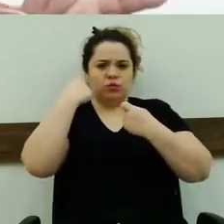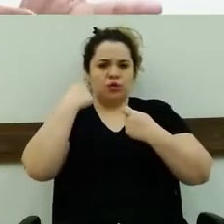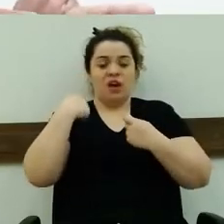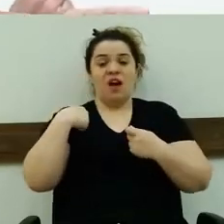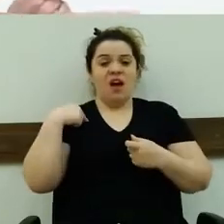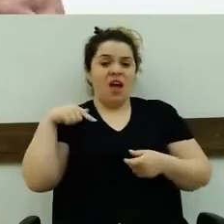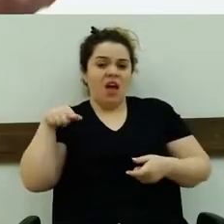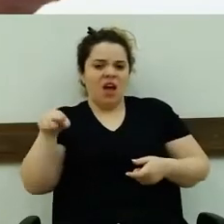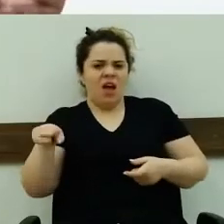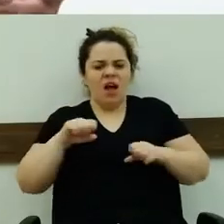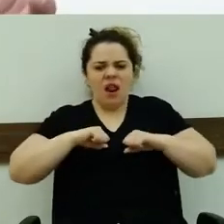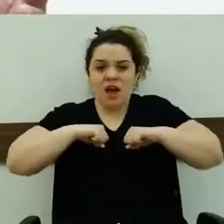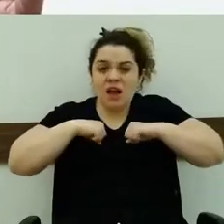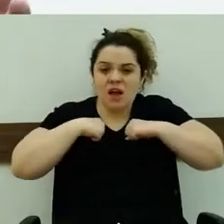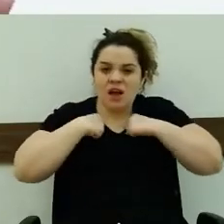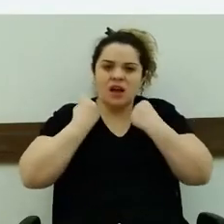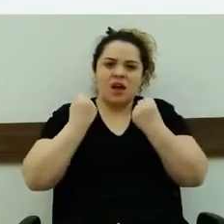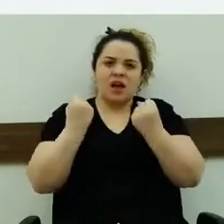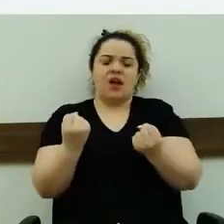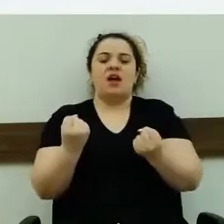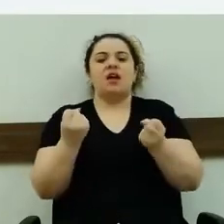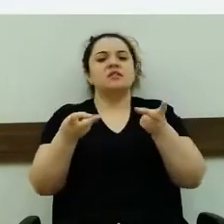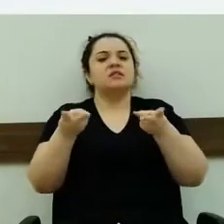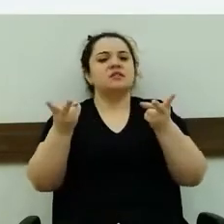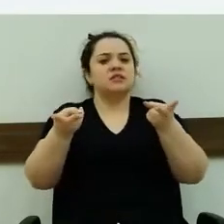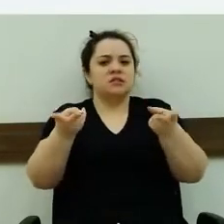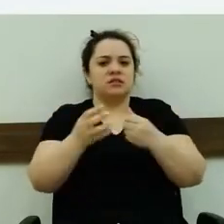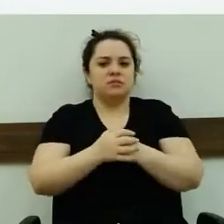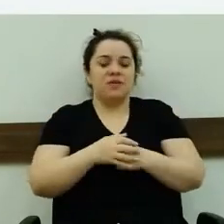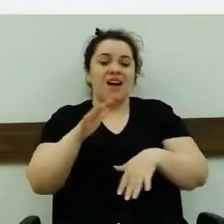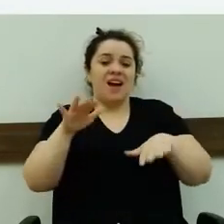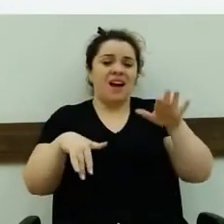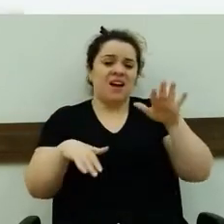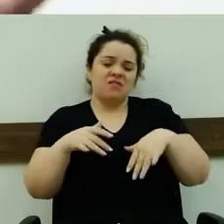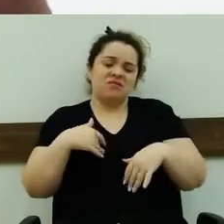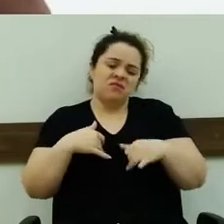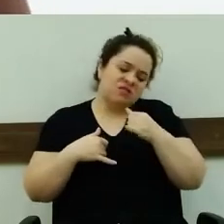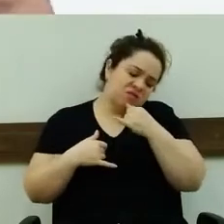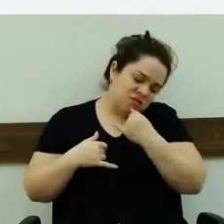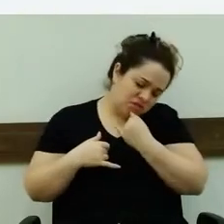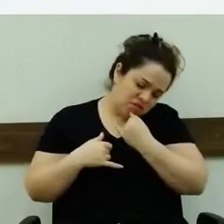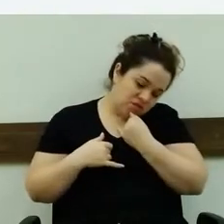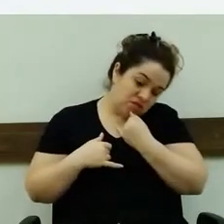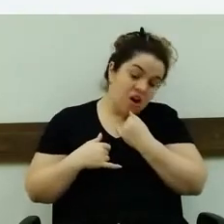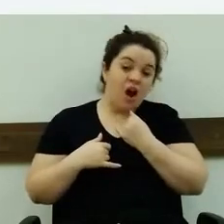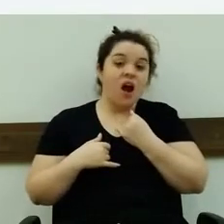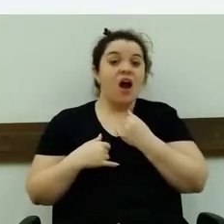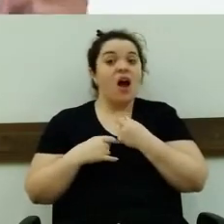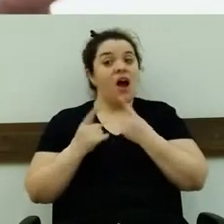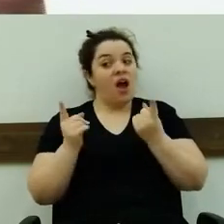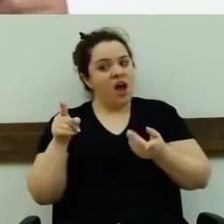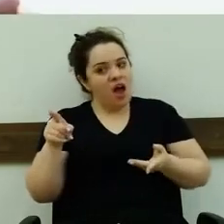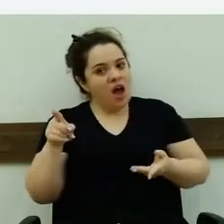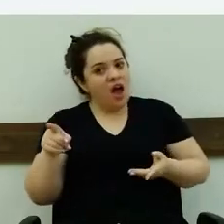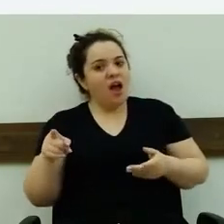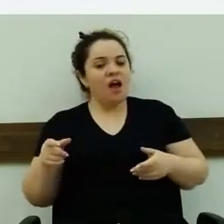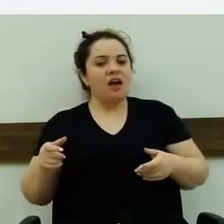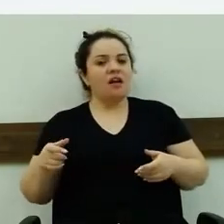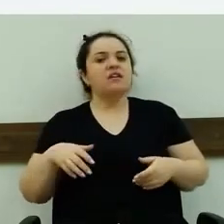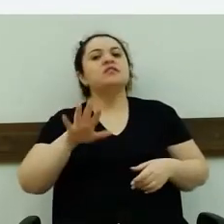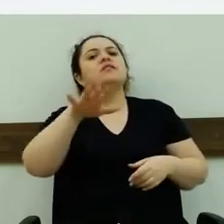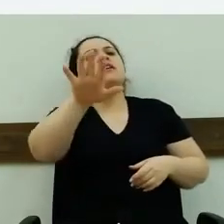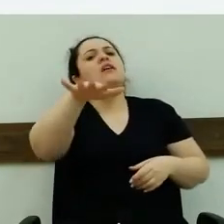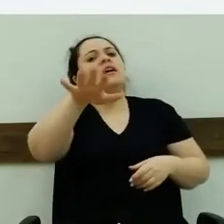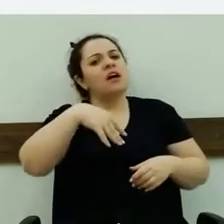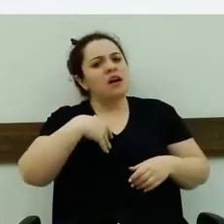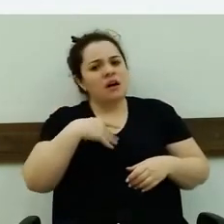guerreira. Ela é sempre guerreira. Às vezes a gente está meio burocochô e ela chama Beto. Ela me chama e fala, vem